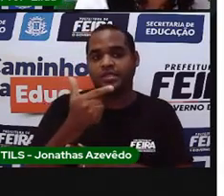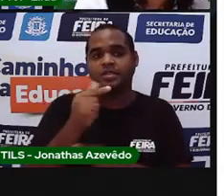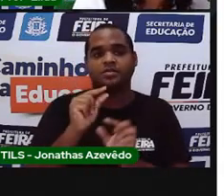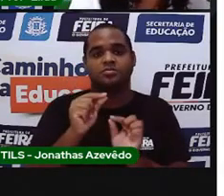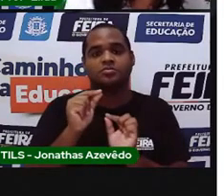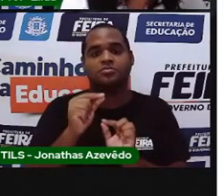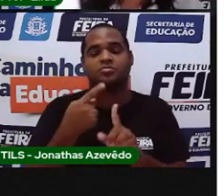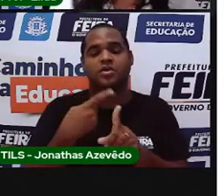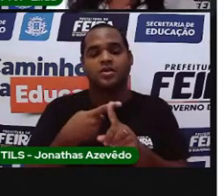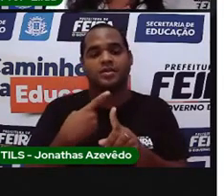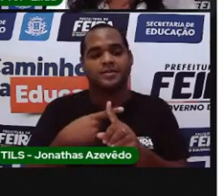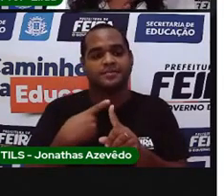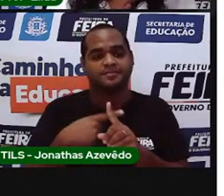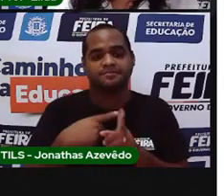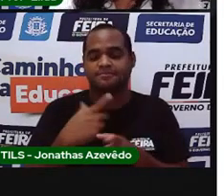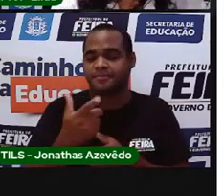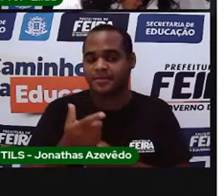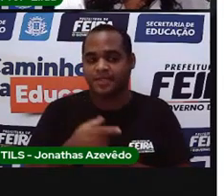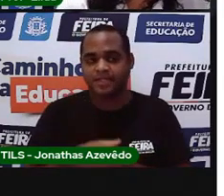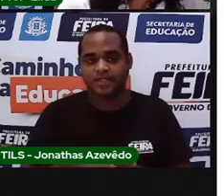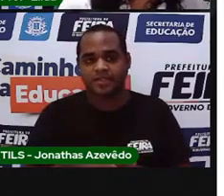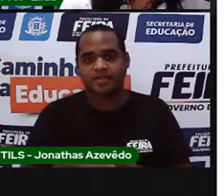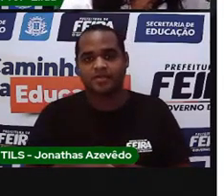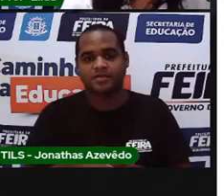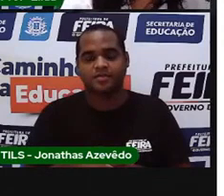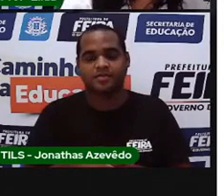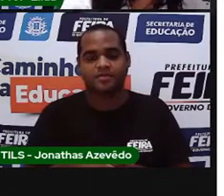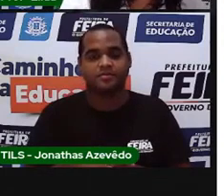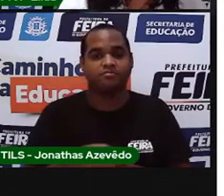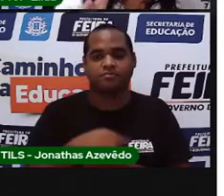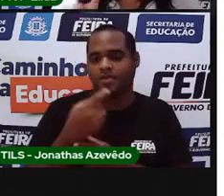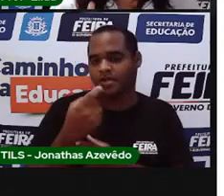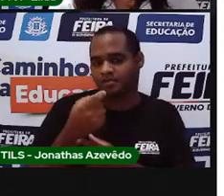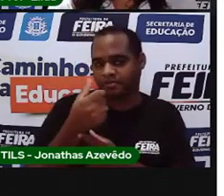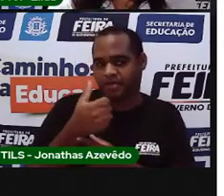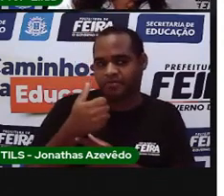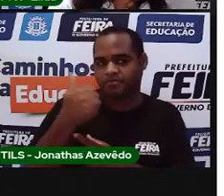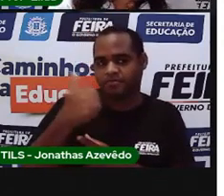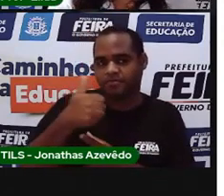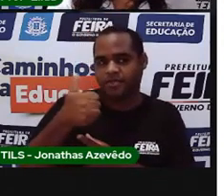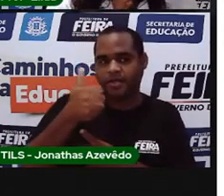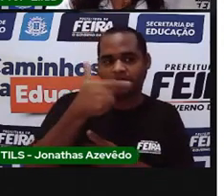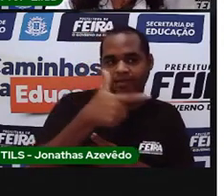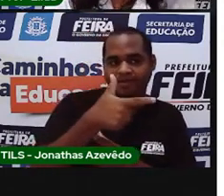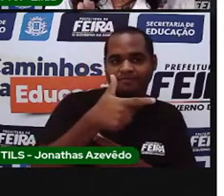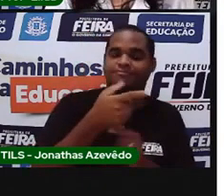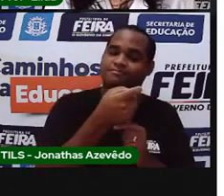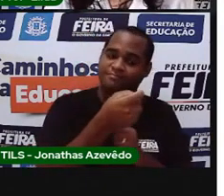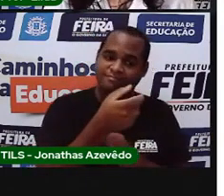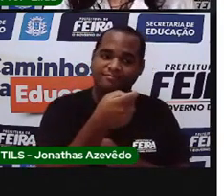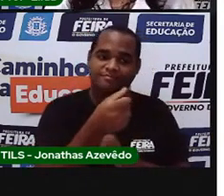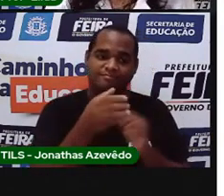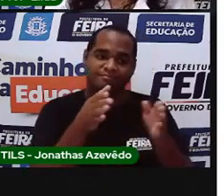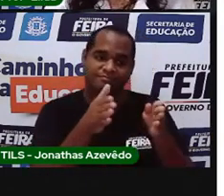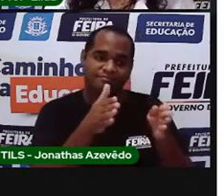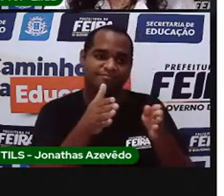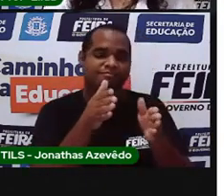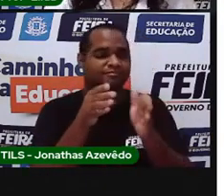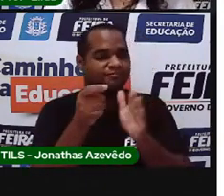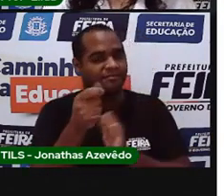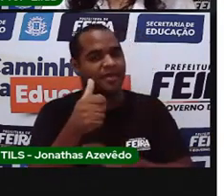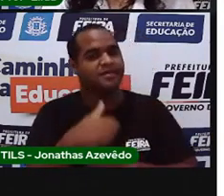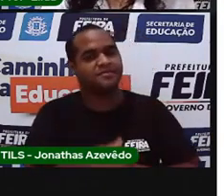lugar? Porque ela está um pouco depois do primeiro. Quando a PRO